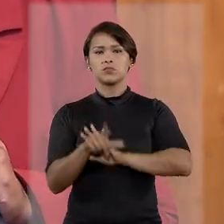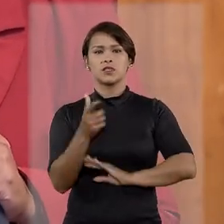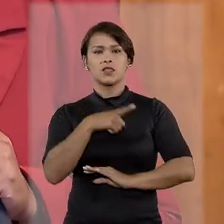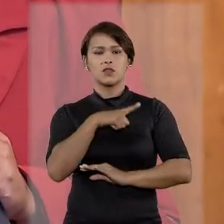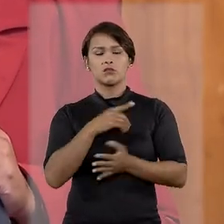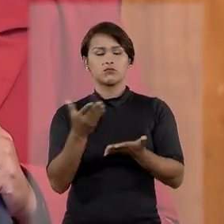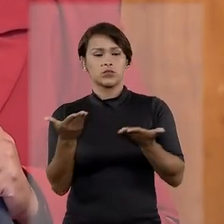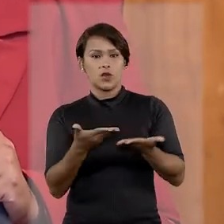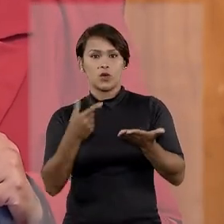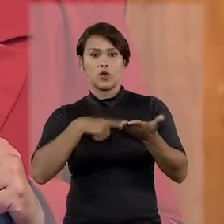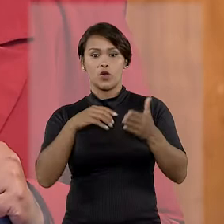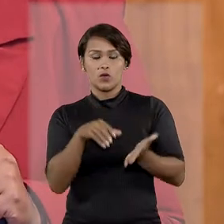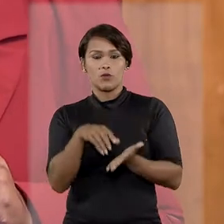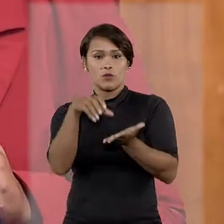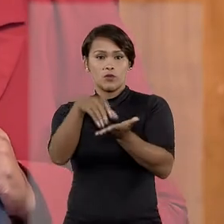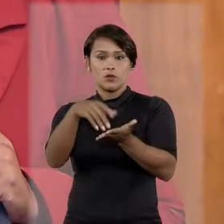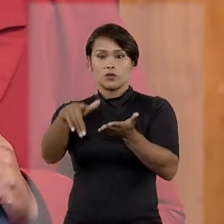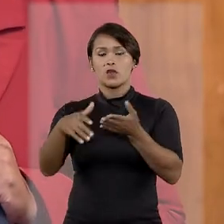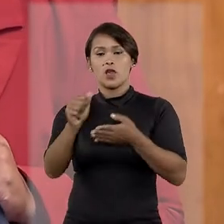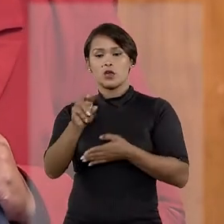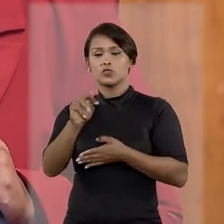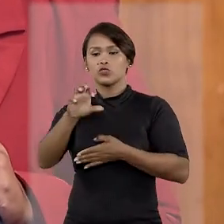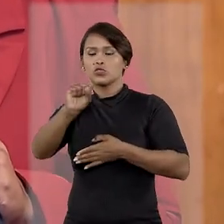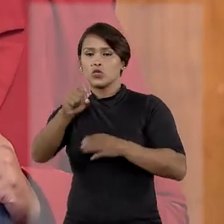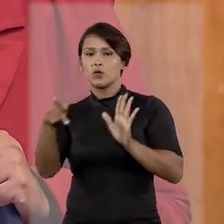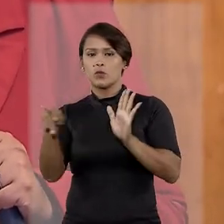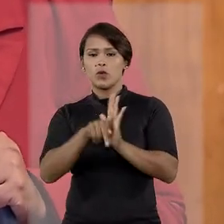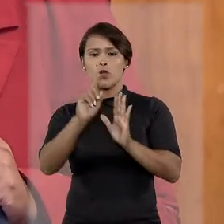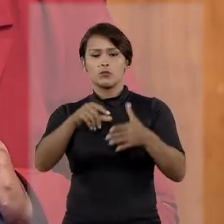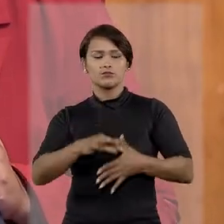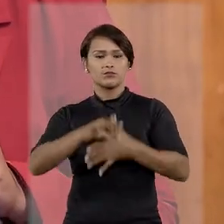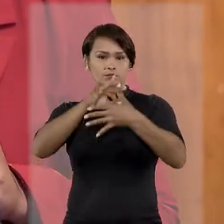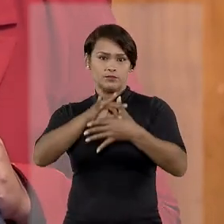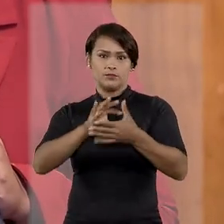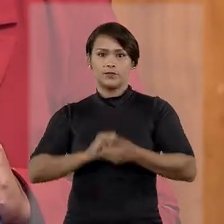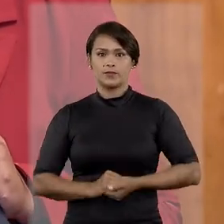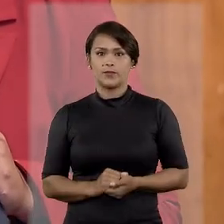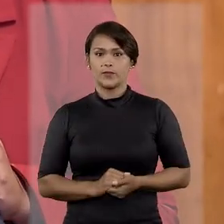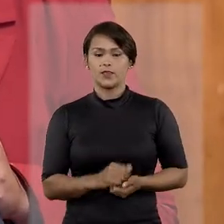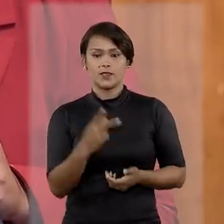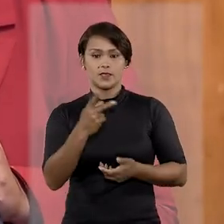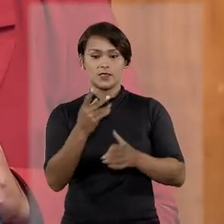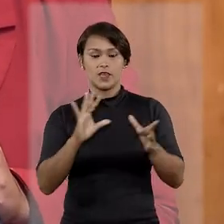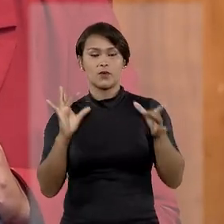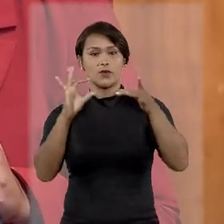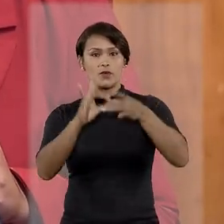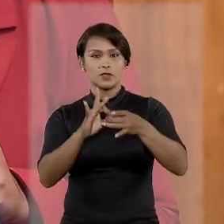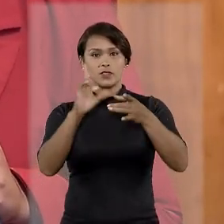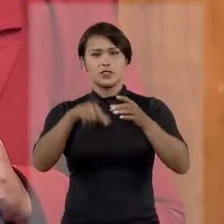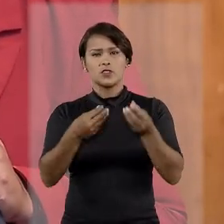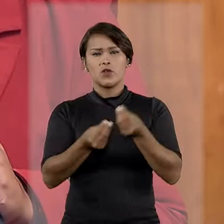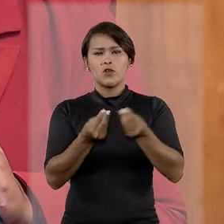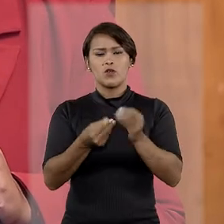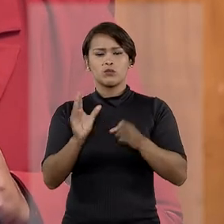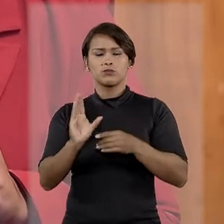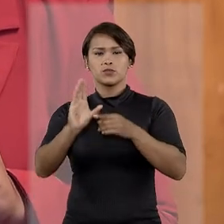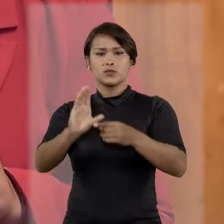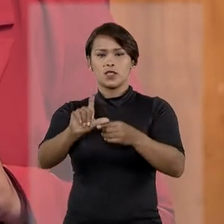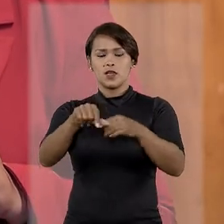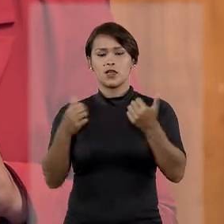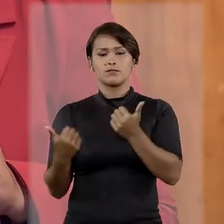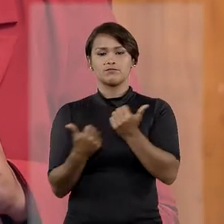de não existir atualmente no órgão auditores aptos a assumir a função. Segundo a associação, como o